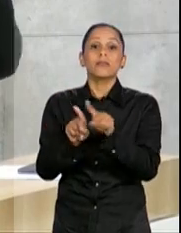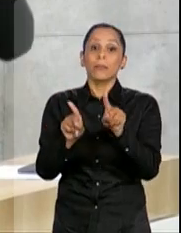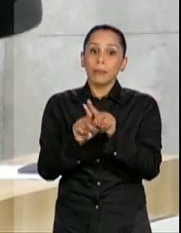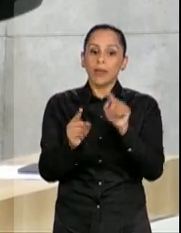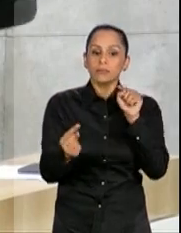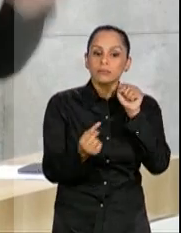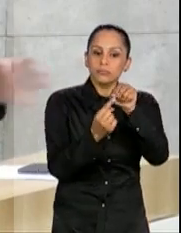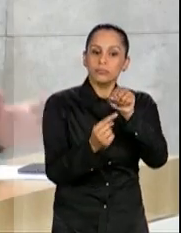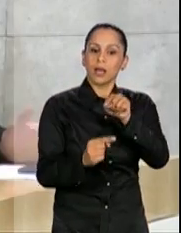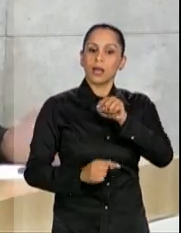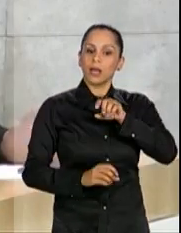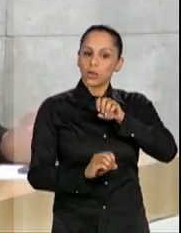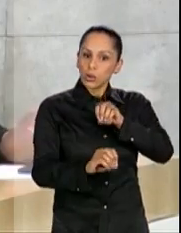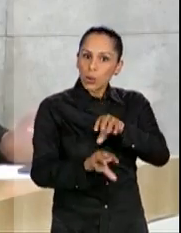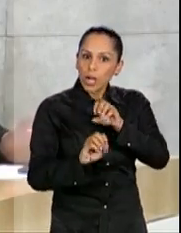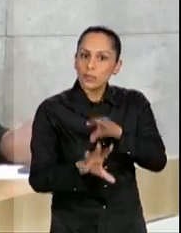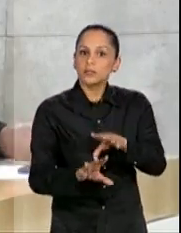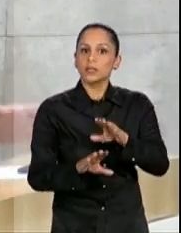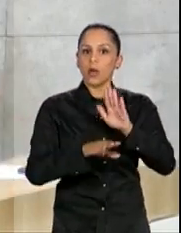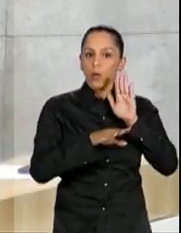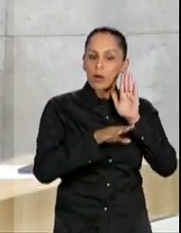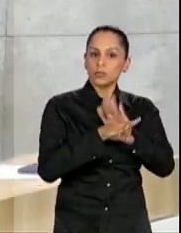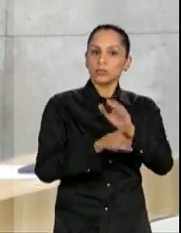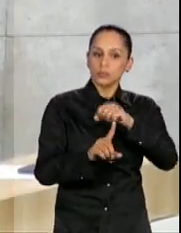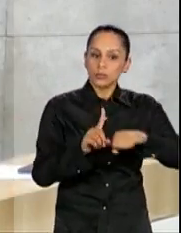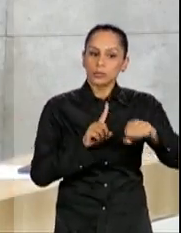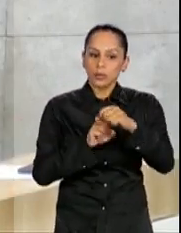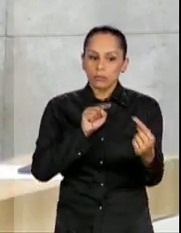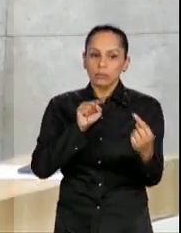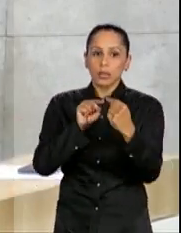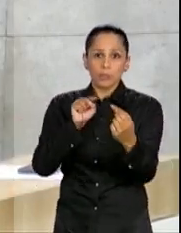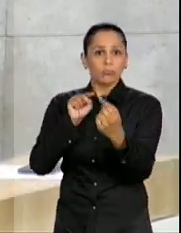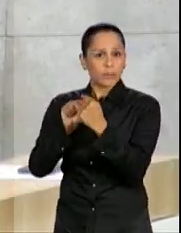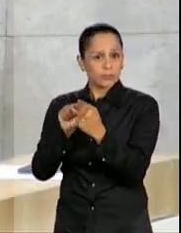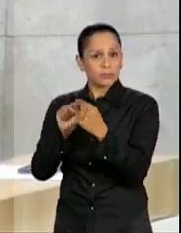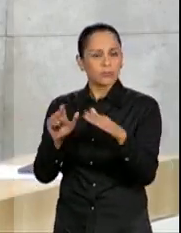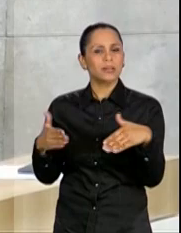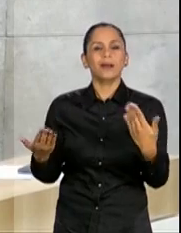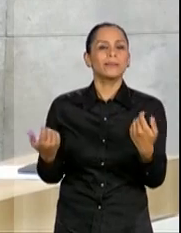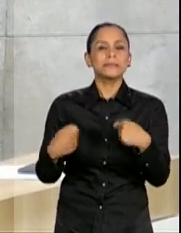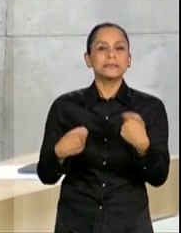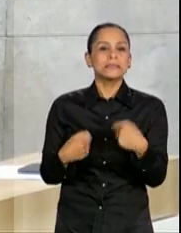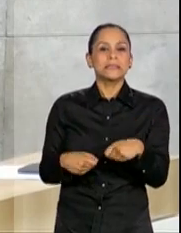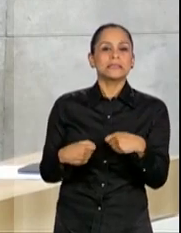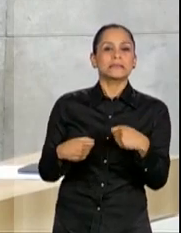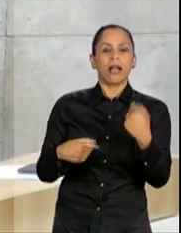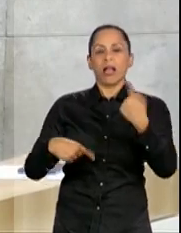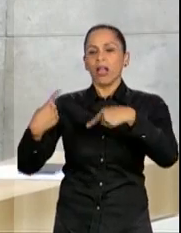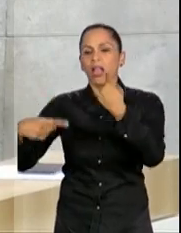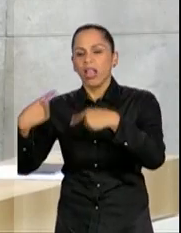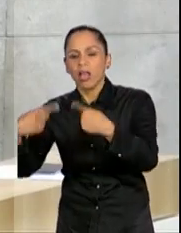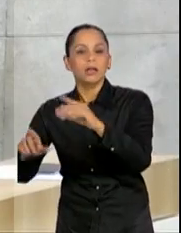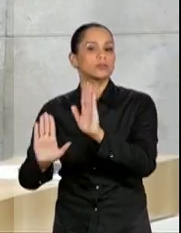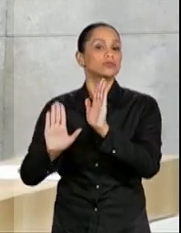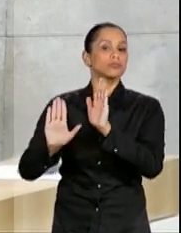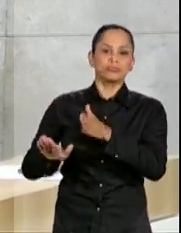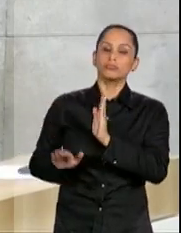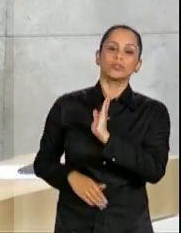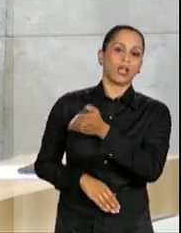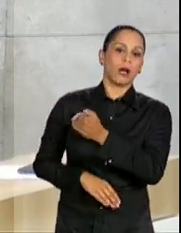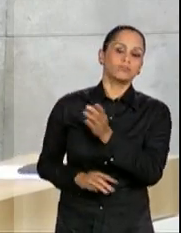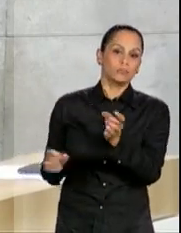e também a assistência social. Então, a gente já não precisa brigar por essa parte. Essa parte já está